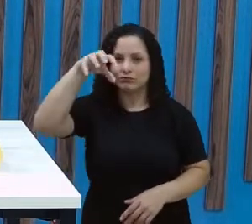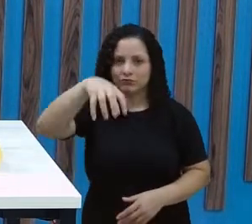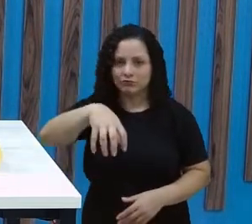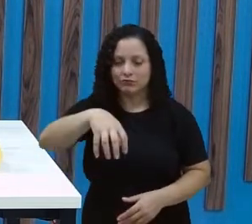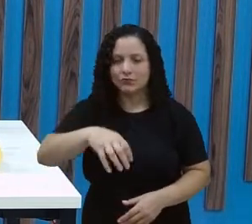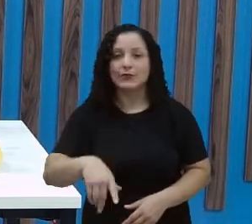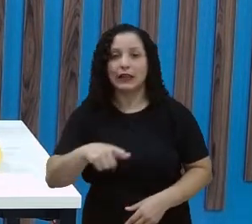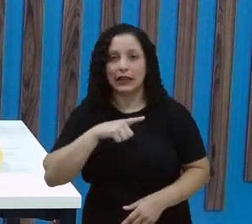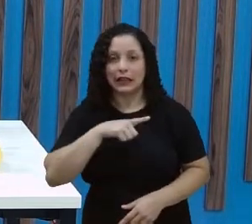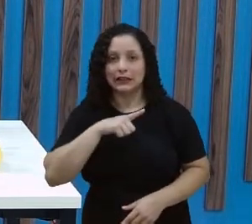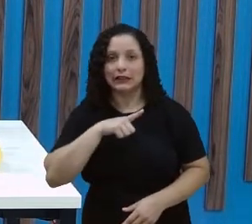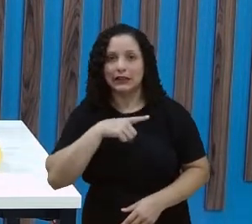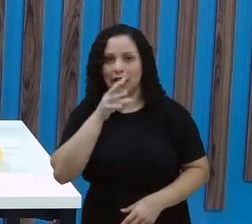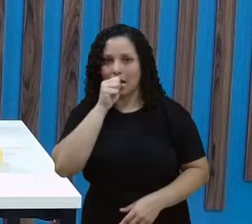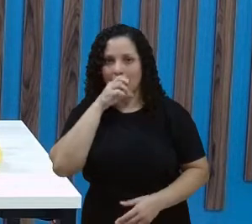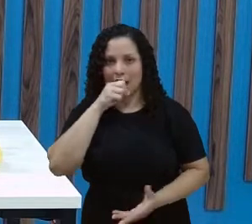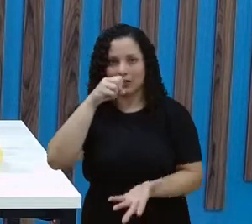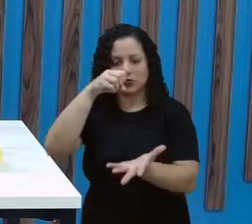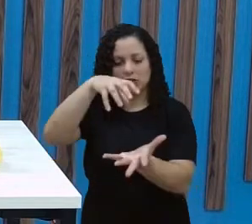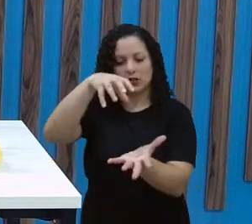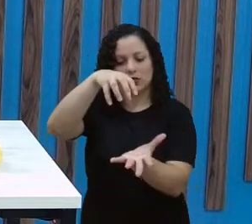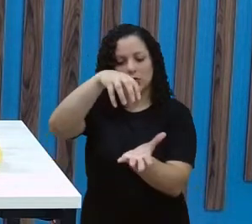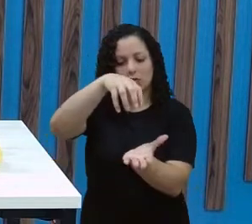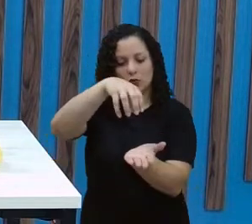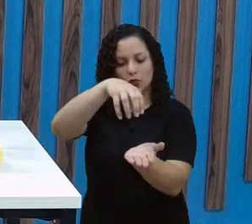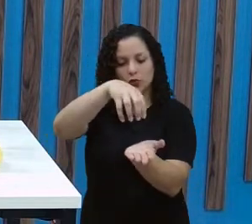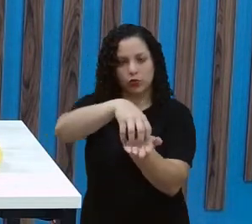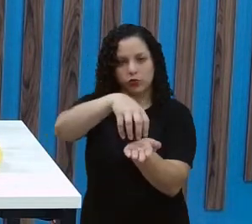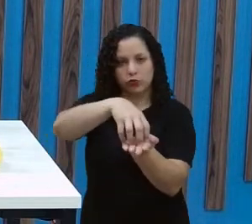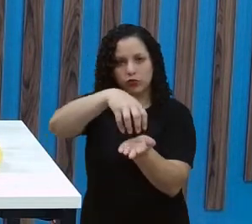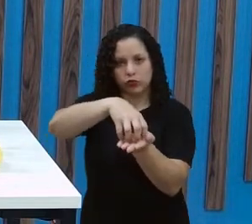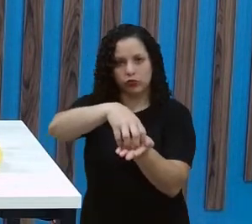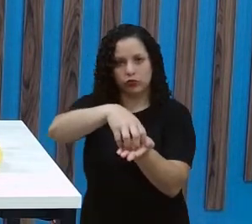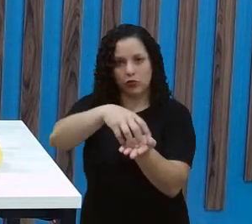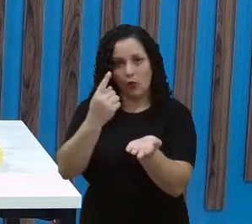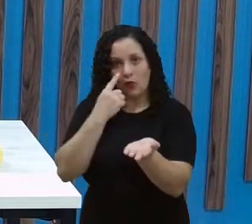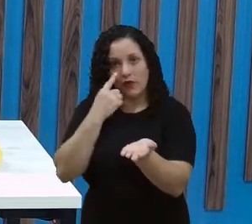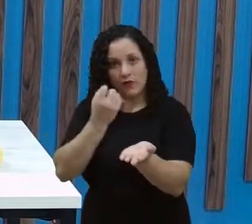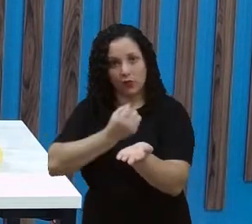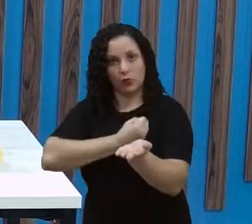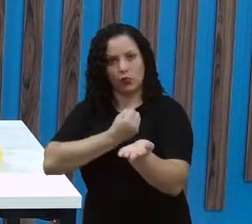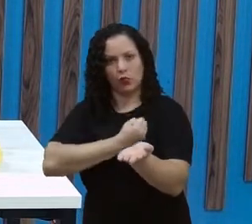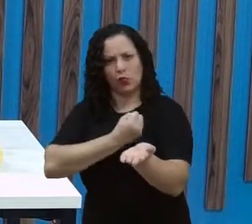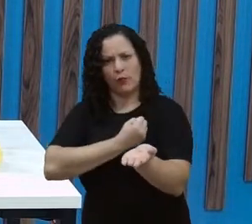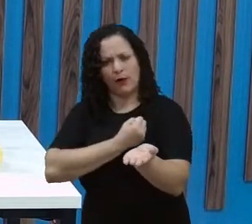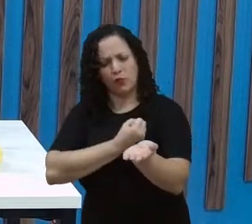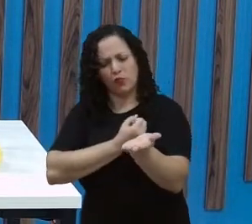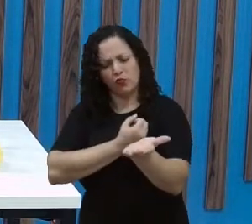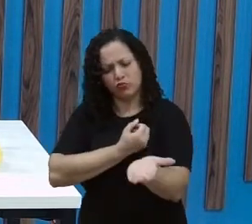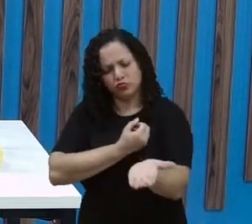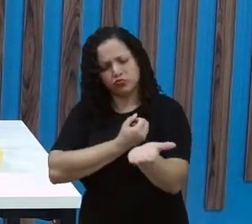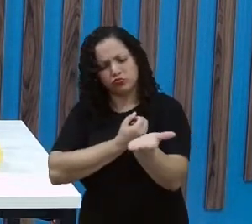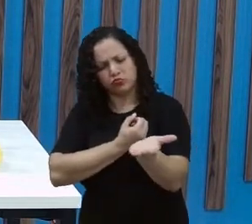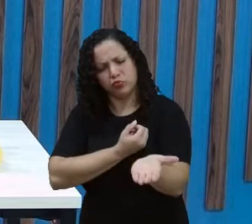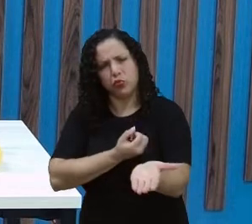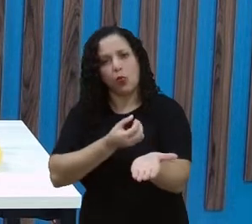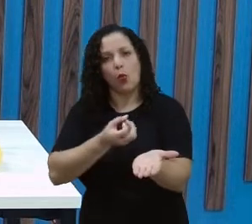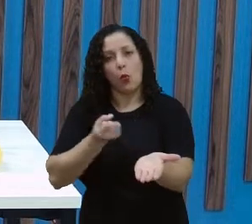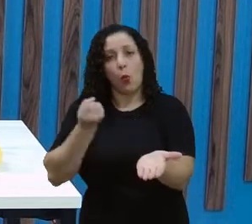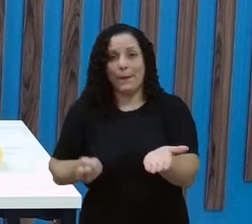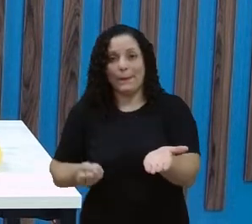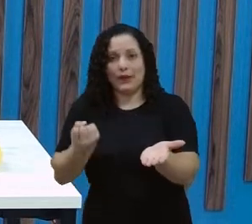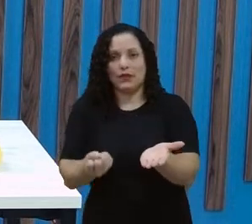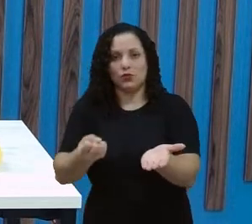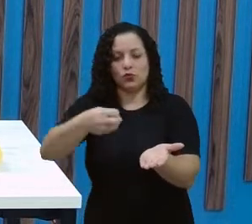em cima da minha balança, aí eu vou ver numericamente, tá? Vou poder representar o peso dessa